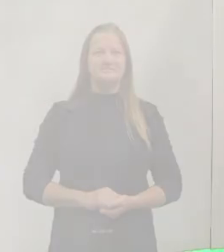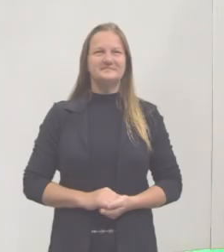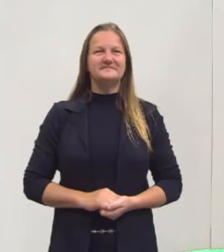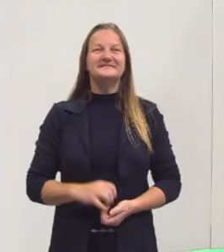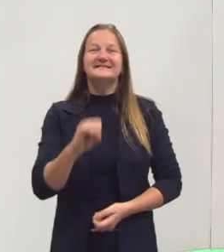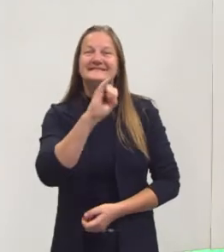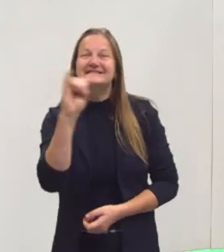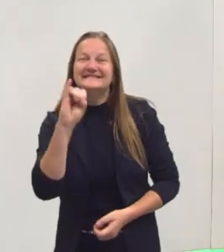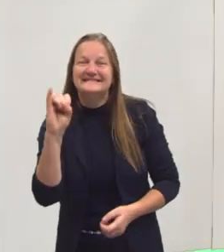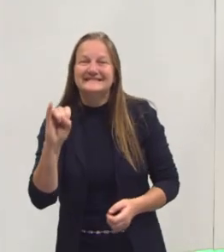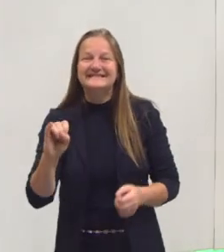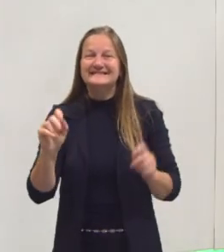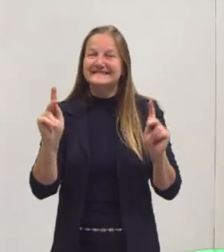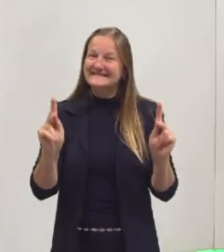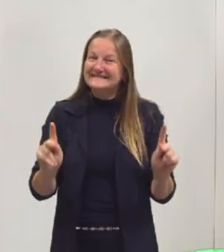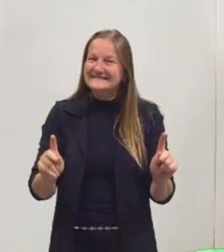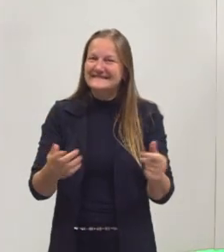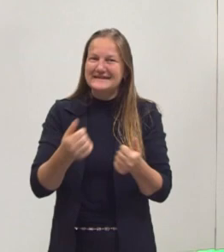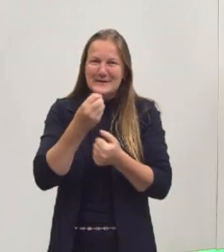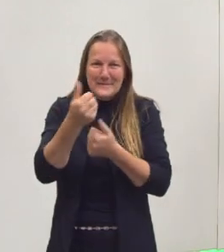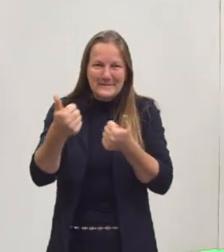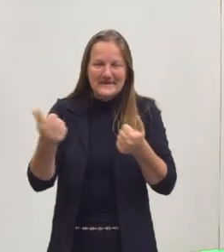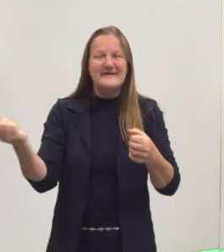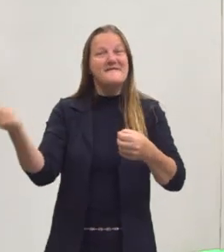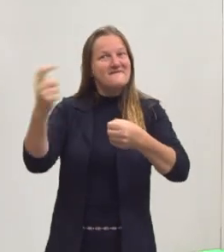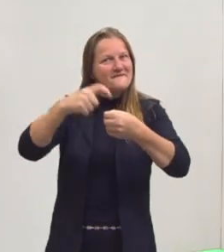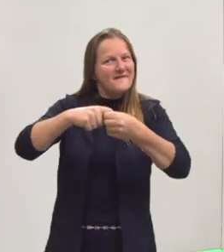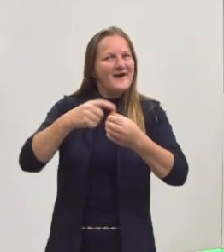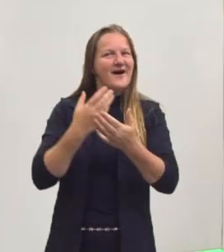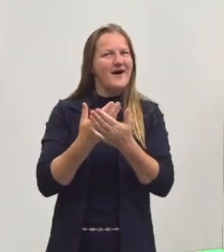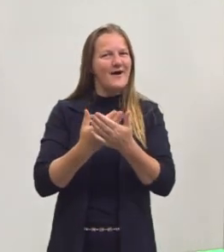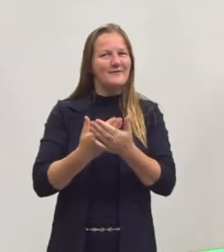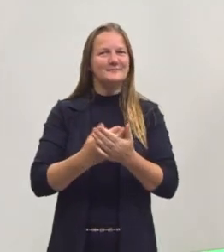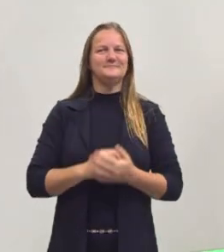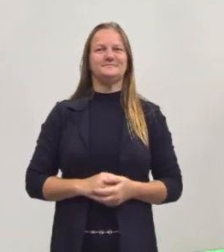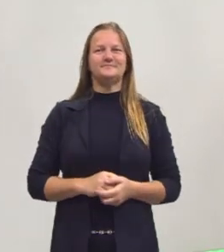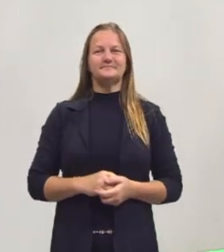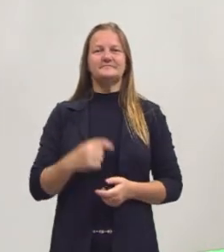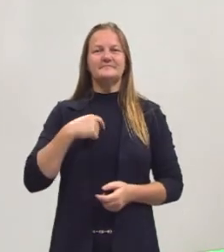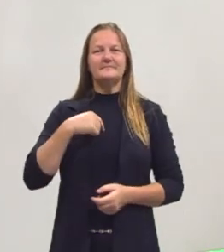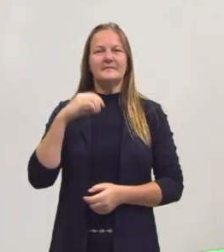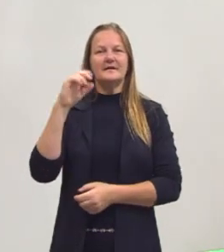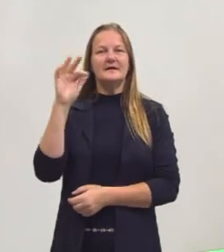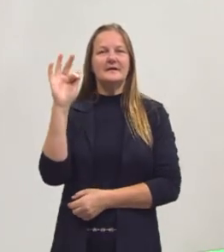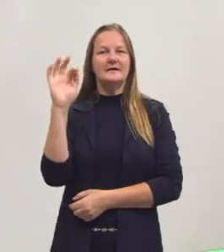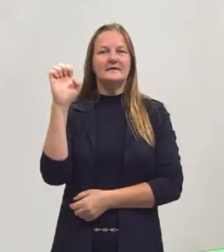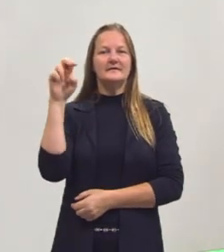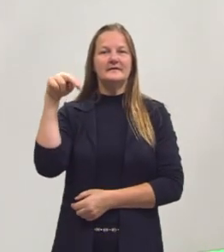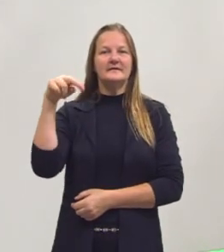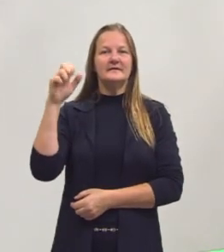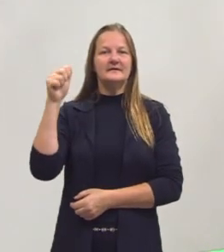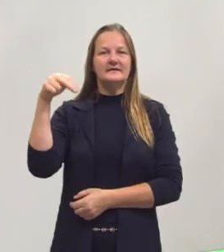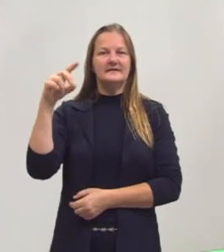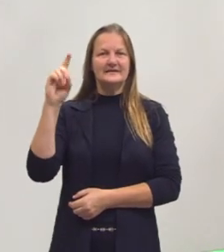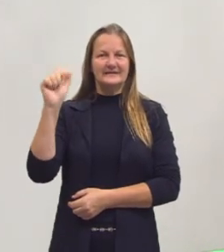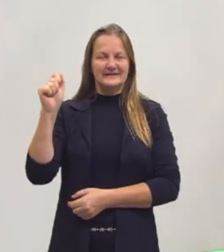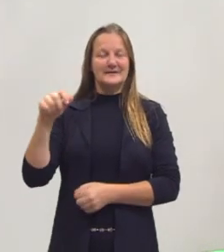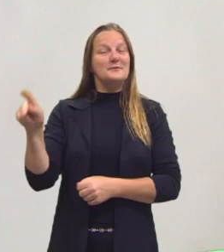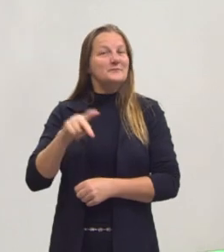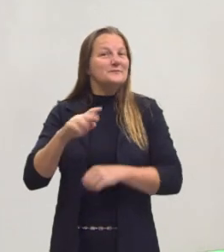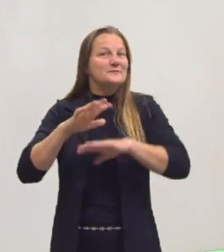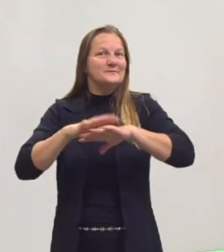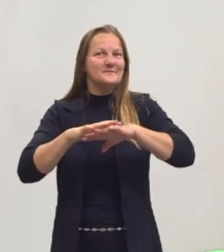Oi, oi pessoas! Estamos aqui de volta para mais uma aula. Eu me chamo Fernanda, sou profe de matemática,